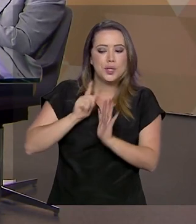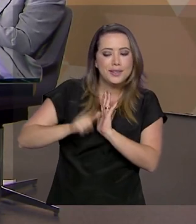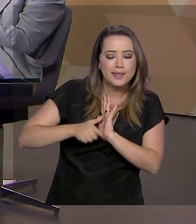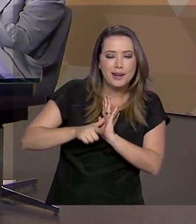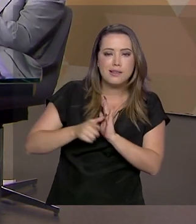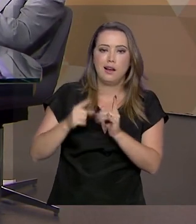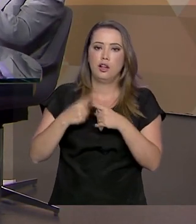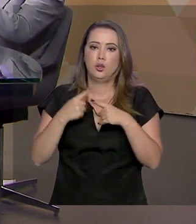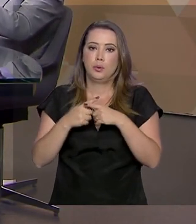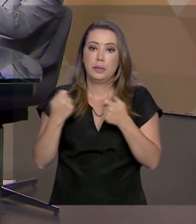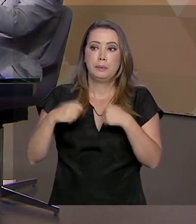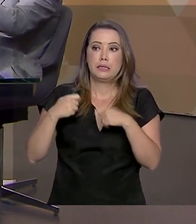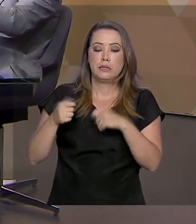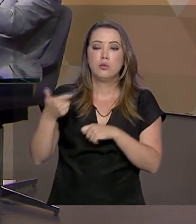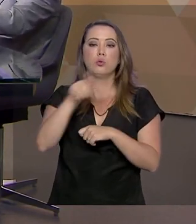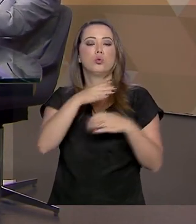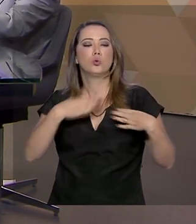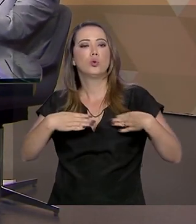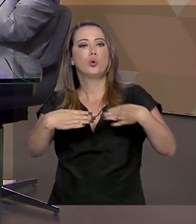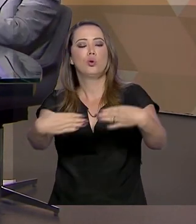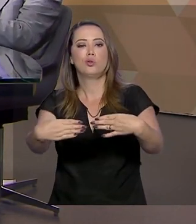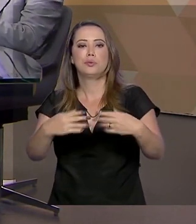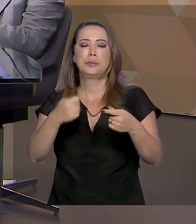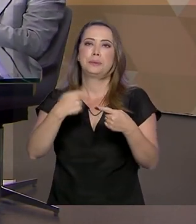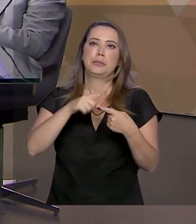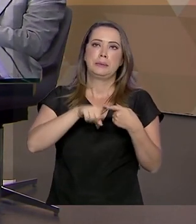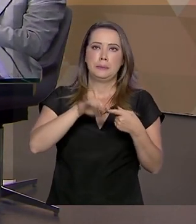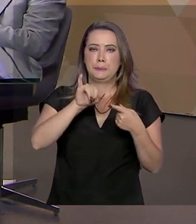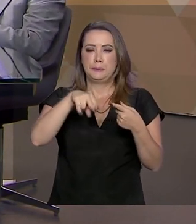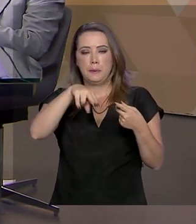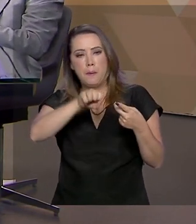Como é um programa que envolve INSS,